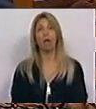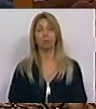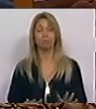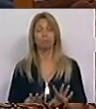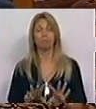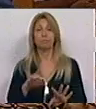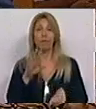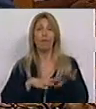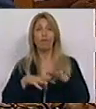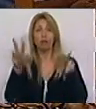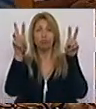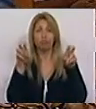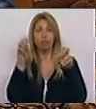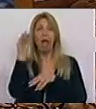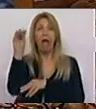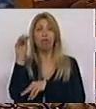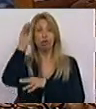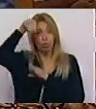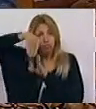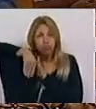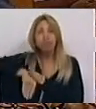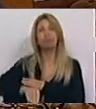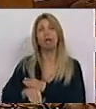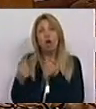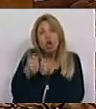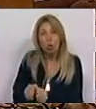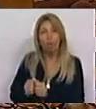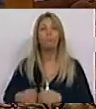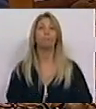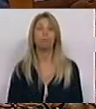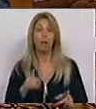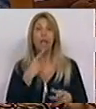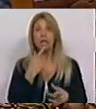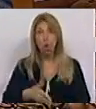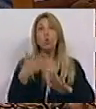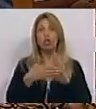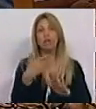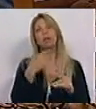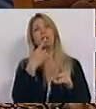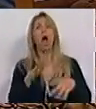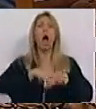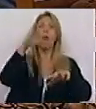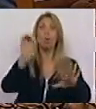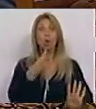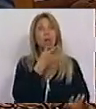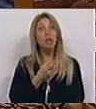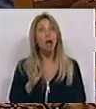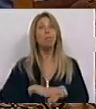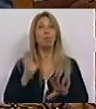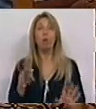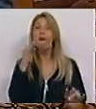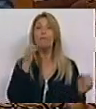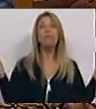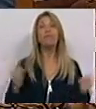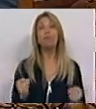avestruz enterrou a cabeça. No caso das urgências, desculpa-se com o Natal e com o frio. Pelos vistos, o Governo